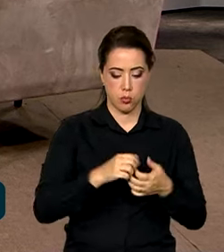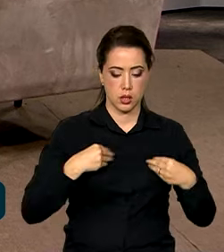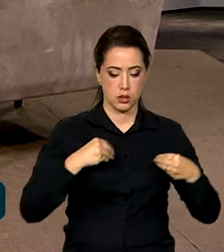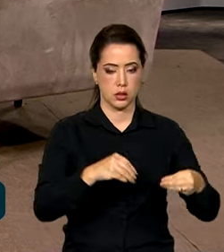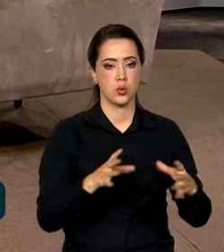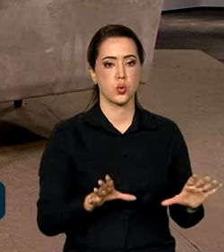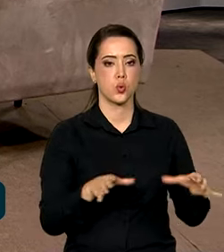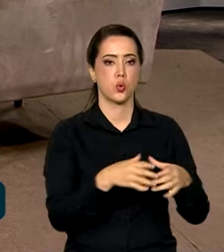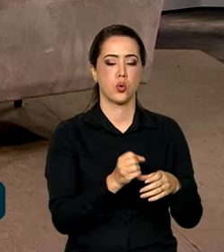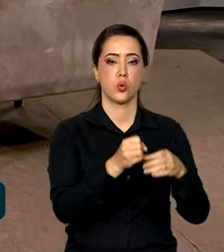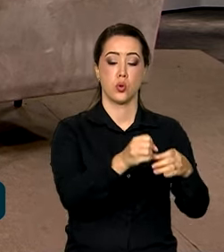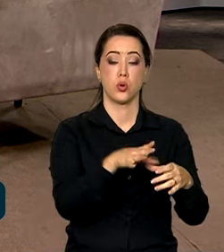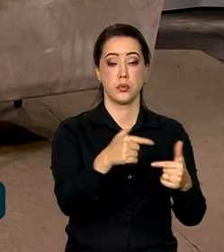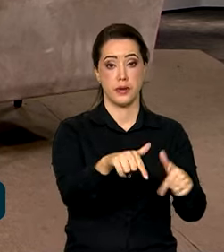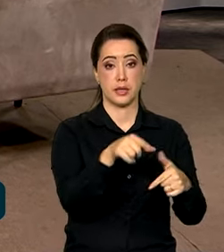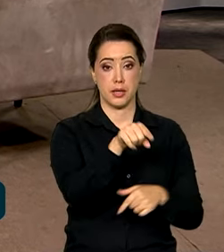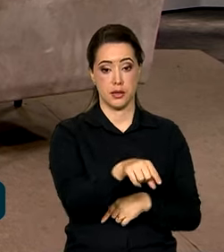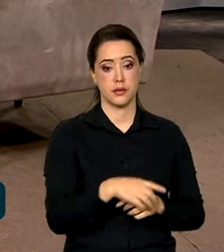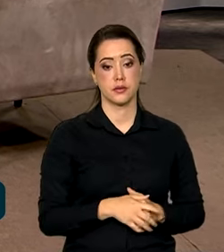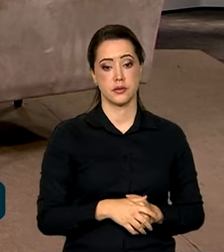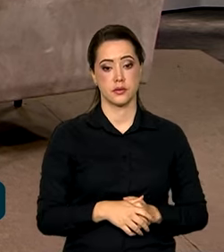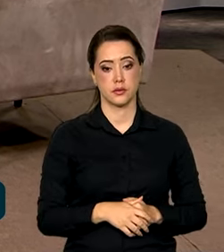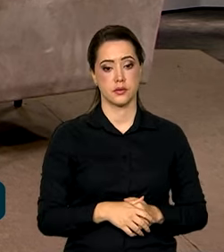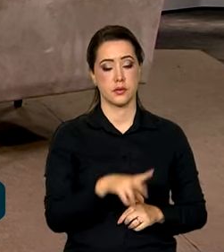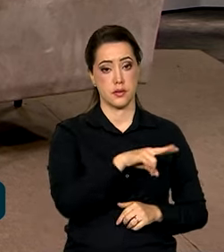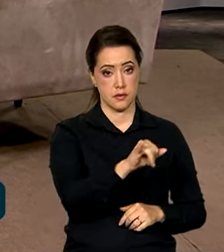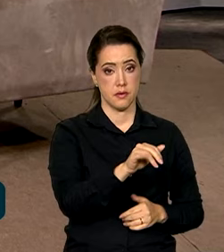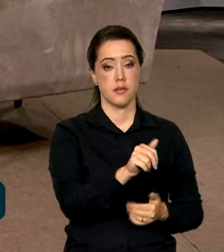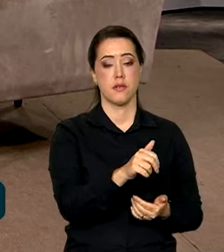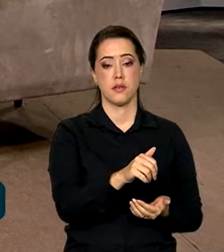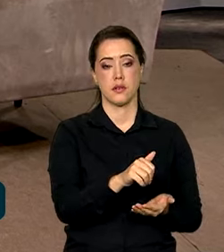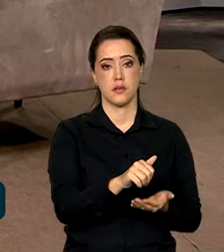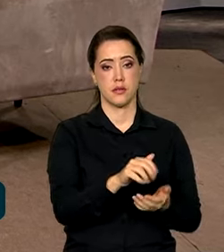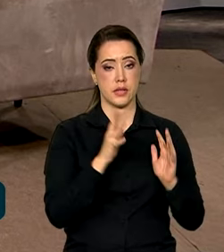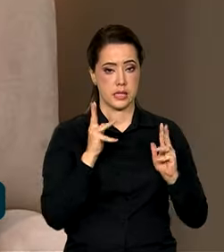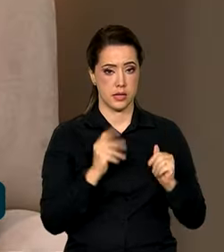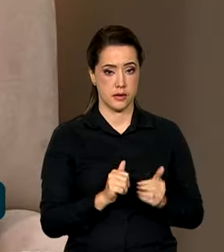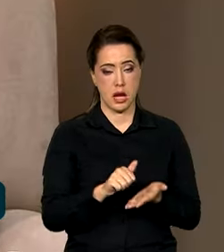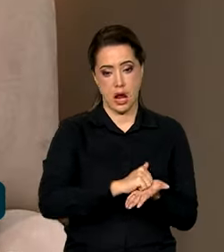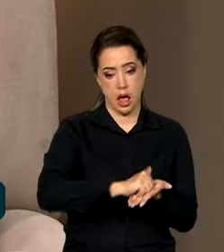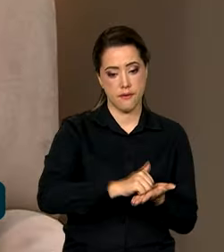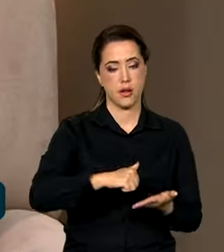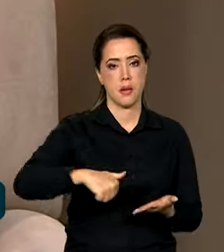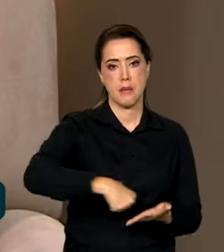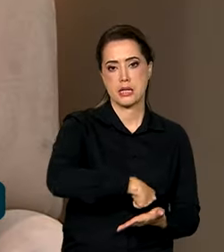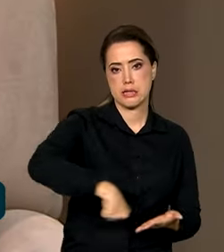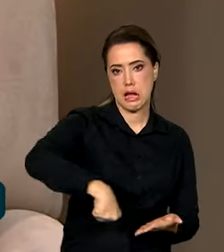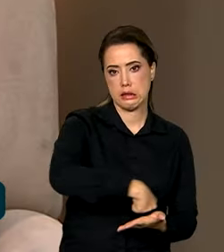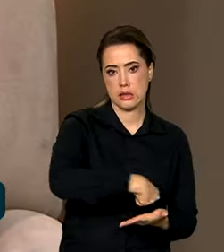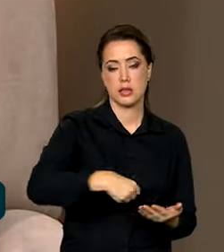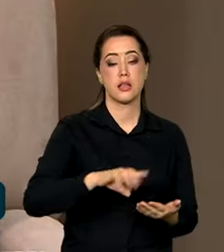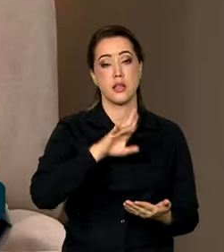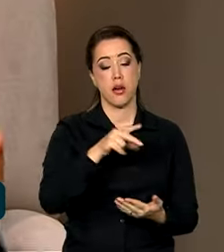com a equipe que vai estar lá à disposição. Essa roupa vai ser limpa, lavada, passada. No final